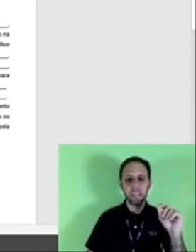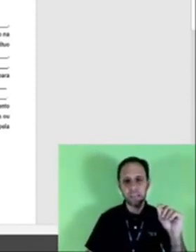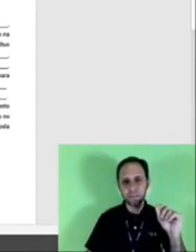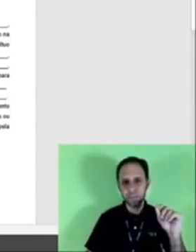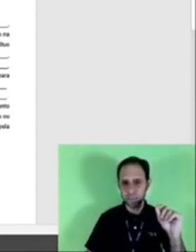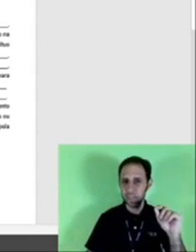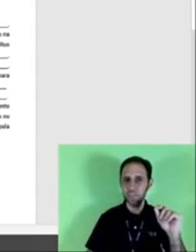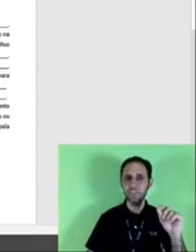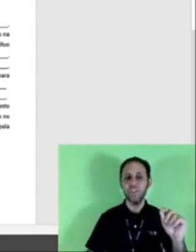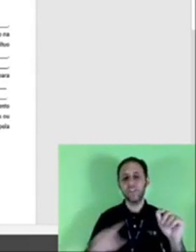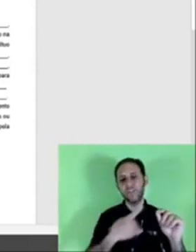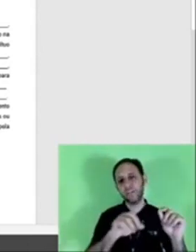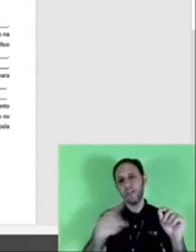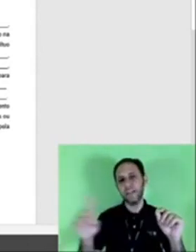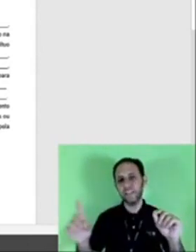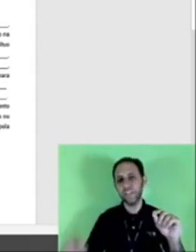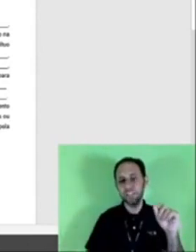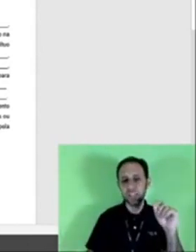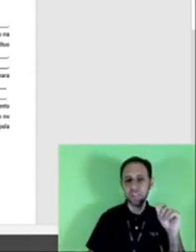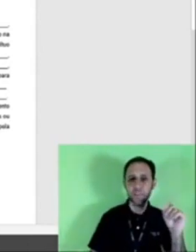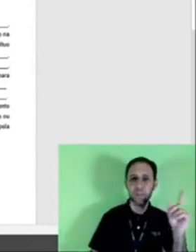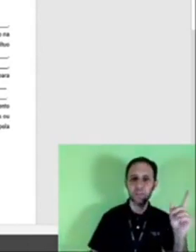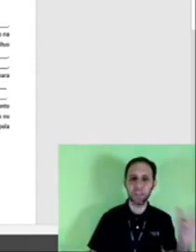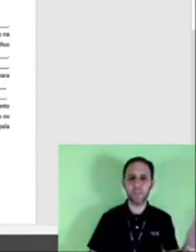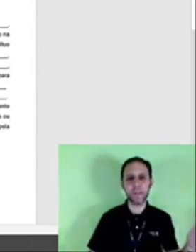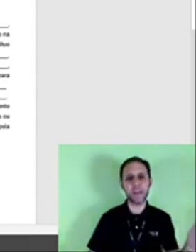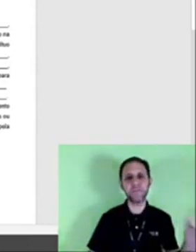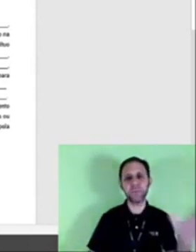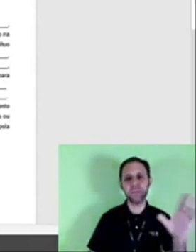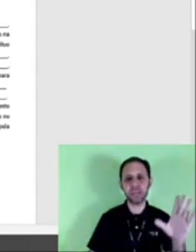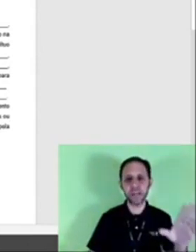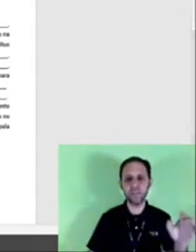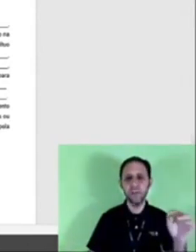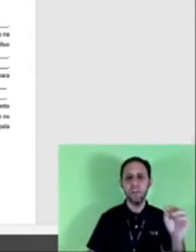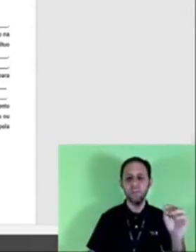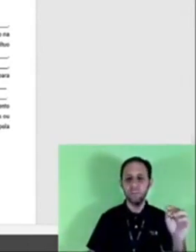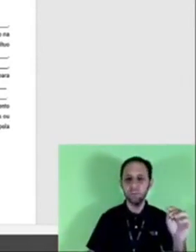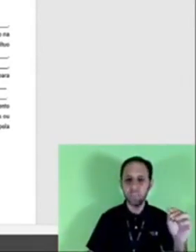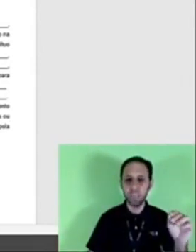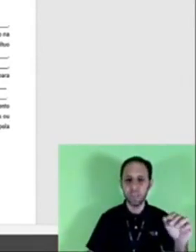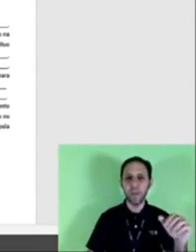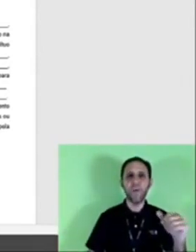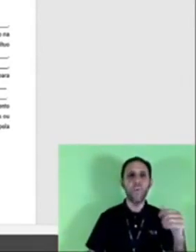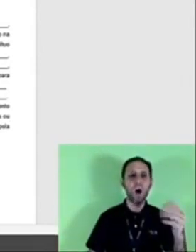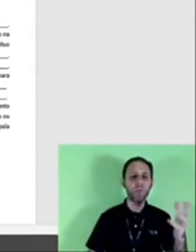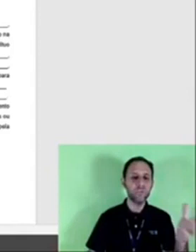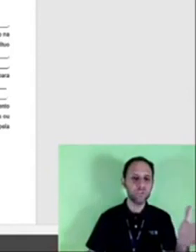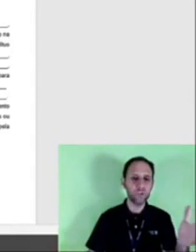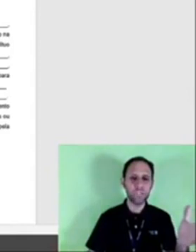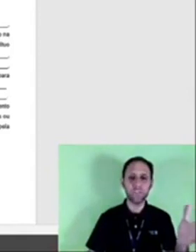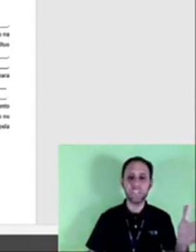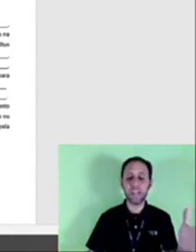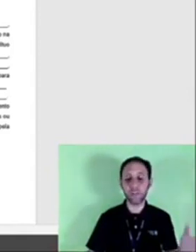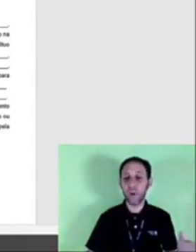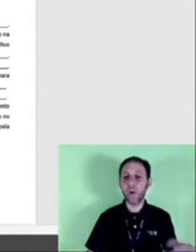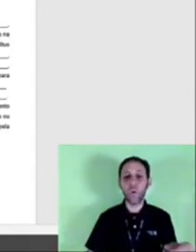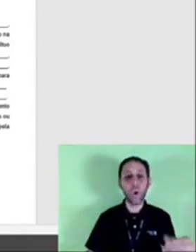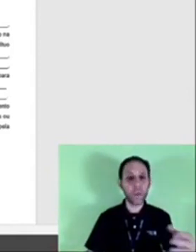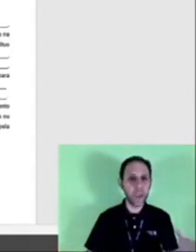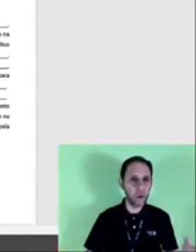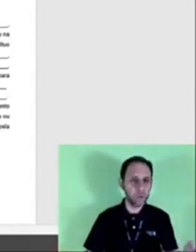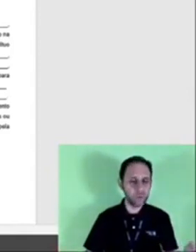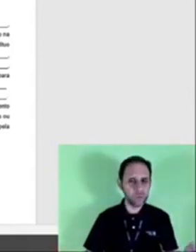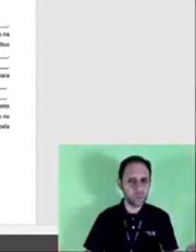na frente de distanciamento e aqui o parágrafo americano ele não tem, qual dos dois é o certo?